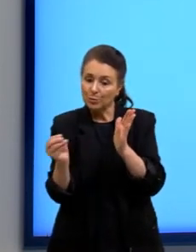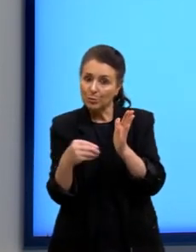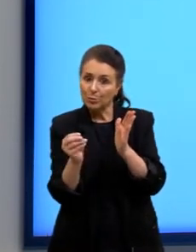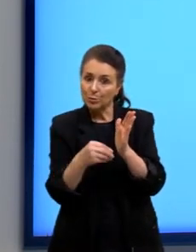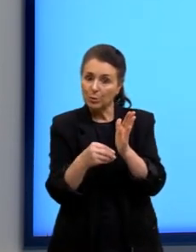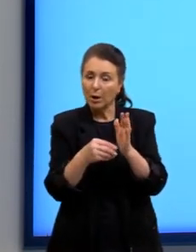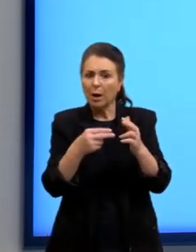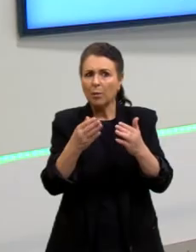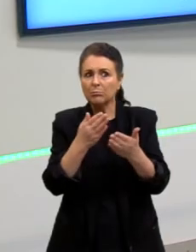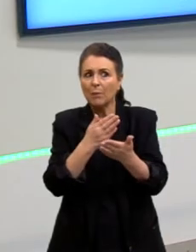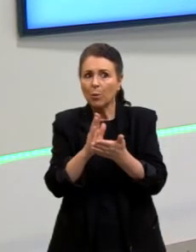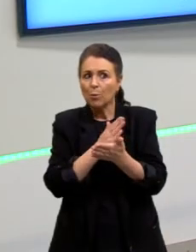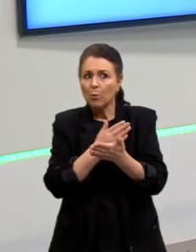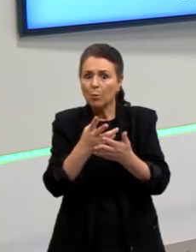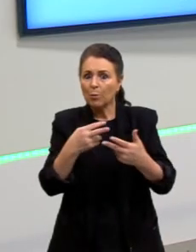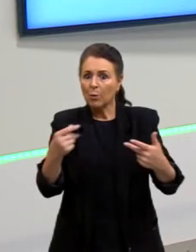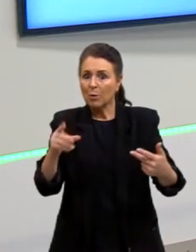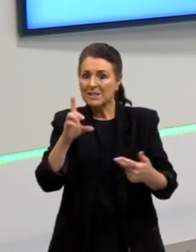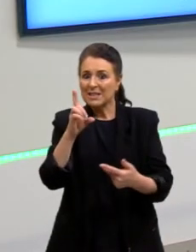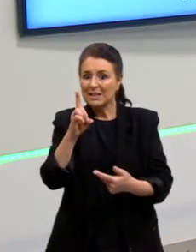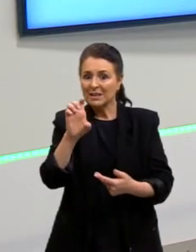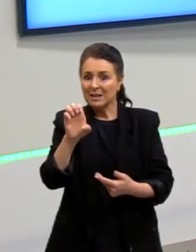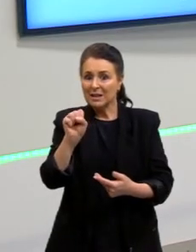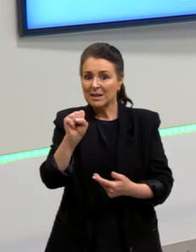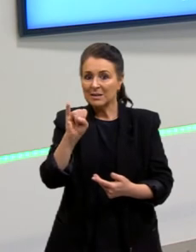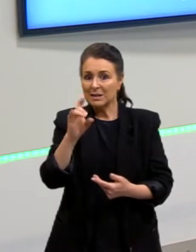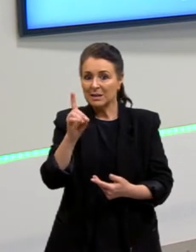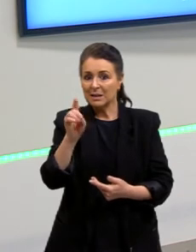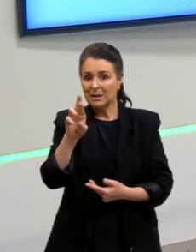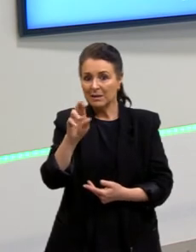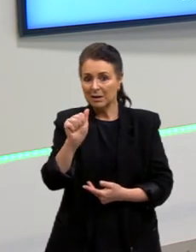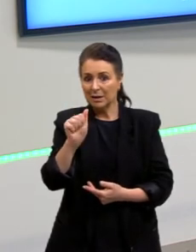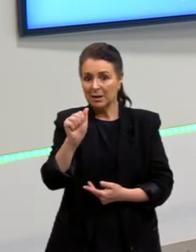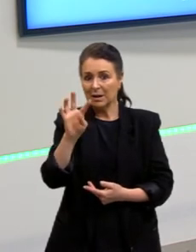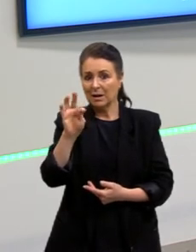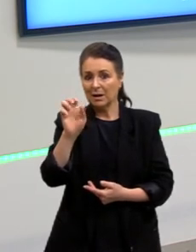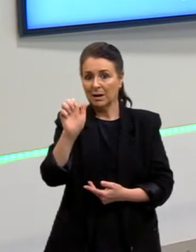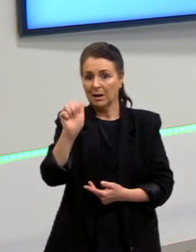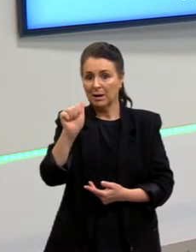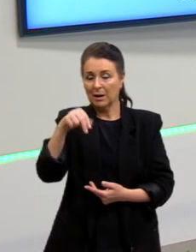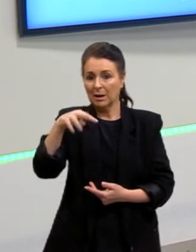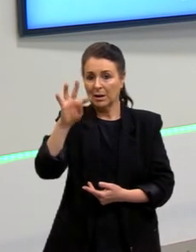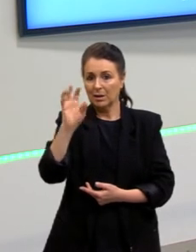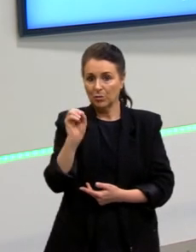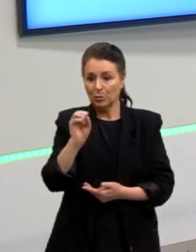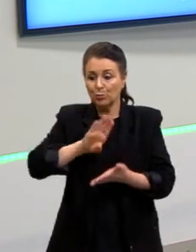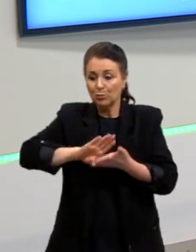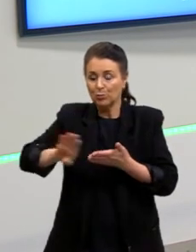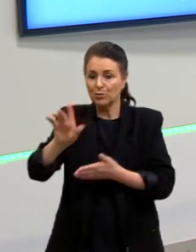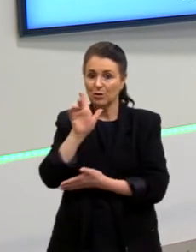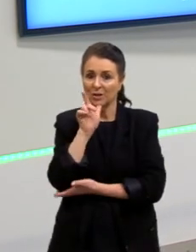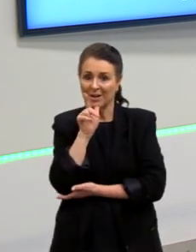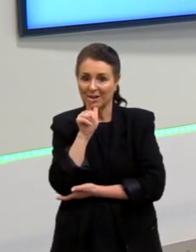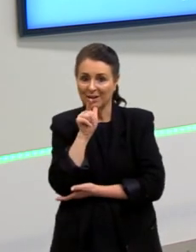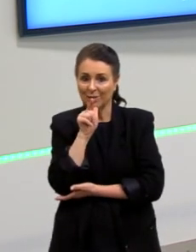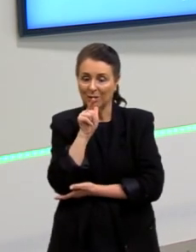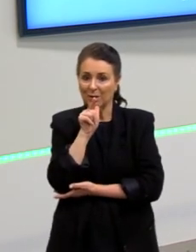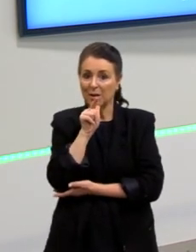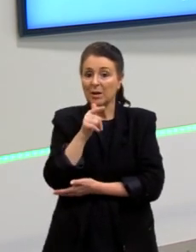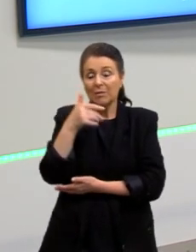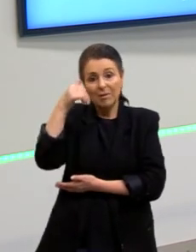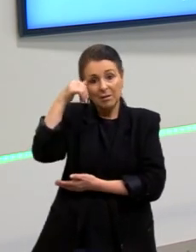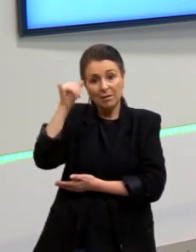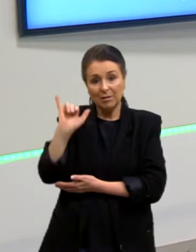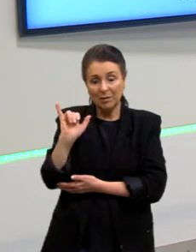desidratante, por quê? Se eu adiciono um agente desidratante, um agente secante eu vou remover essa água então vou impedir que